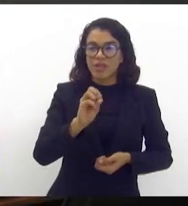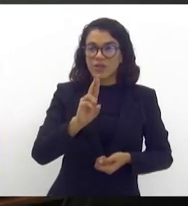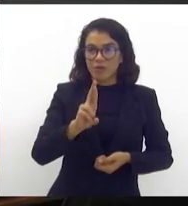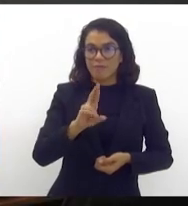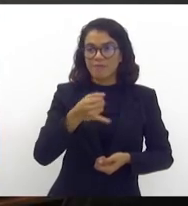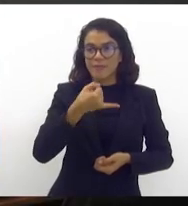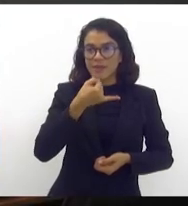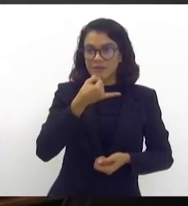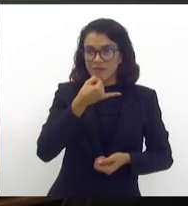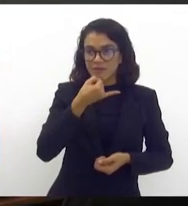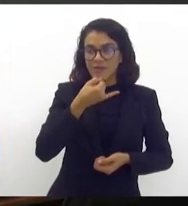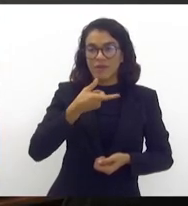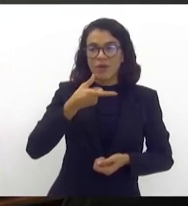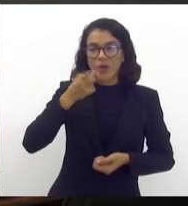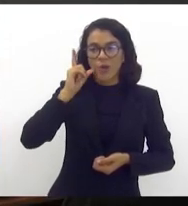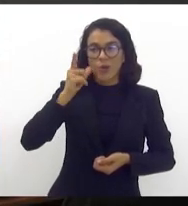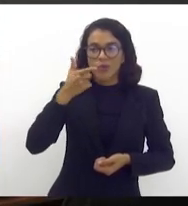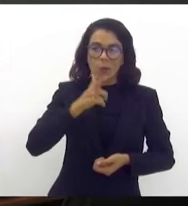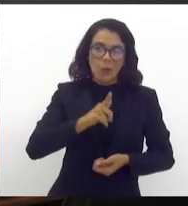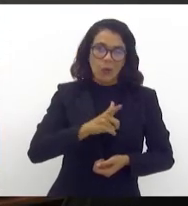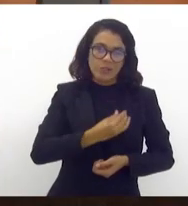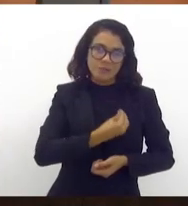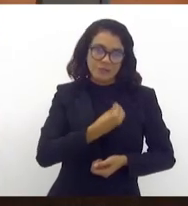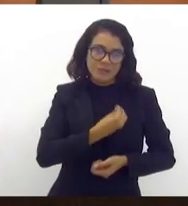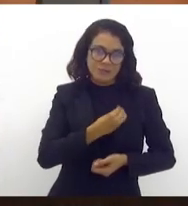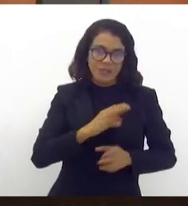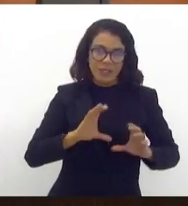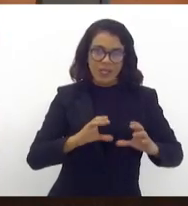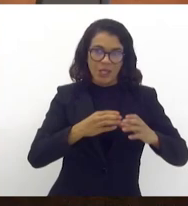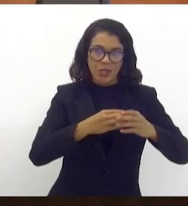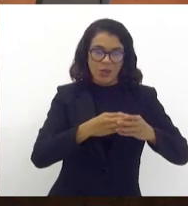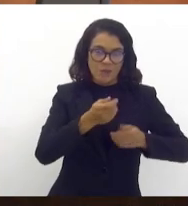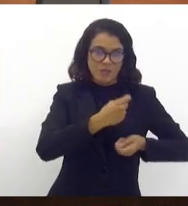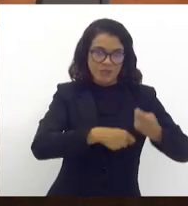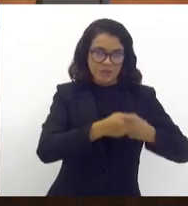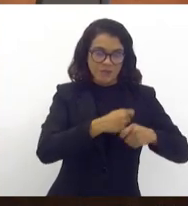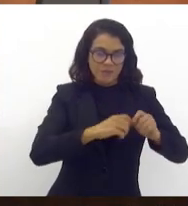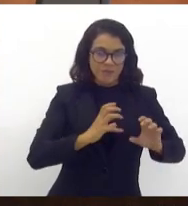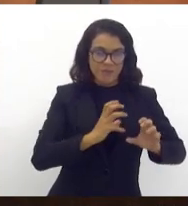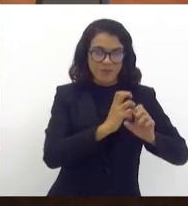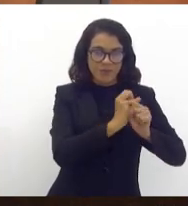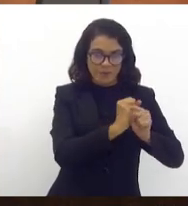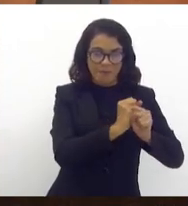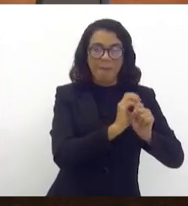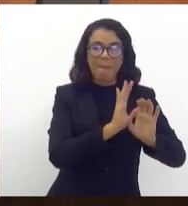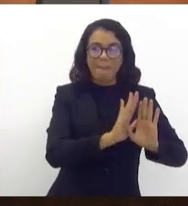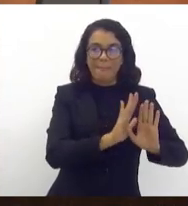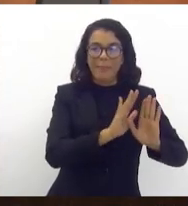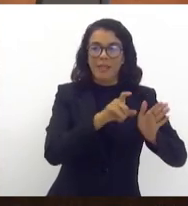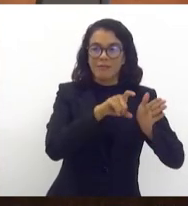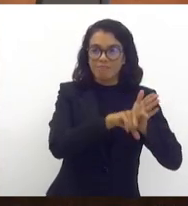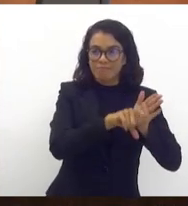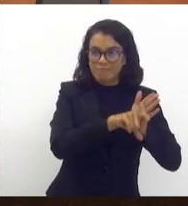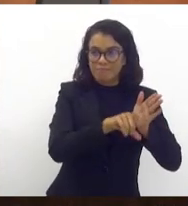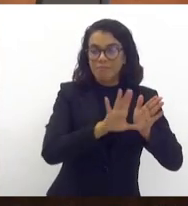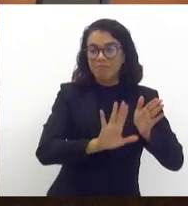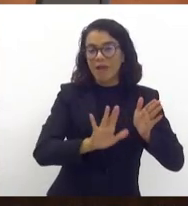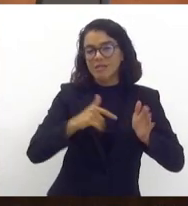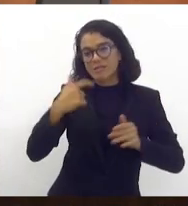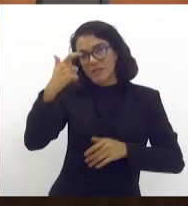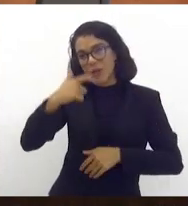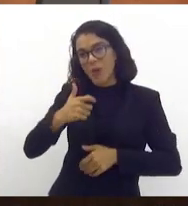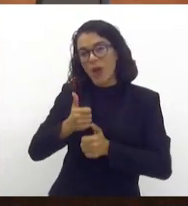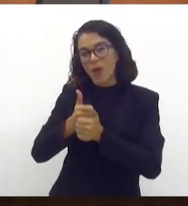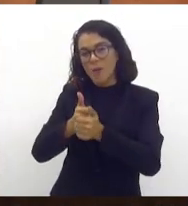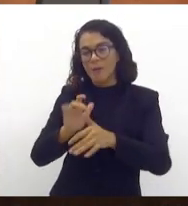infelizmente, não consegui participar da comissão de orçamento, mas acompanhei, através das redes